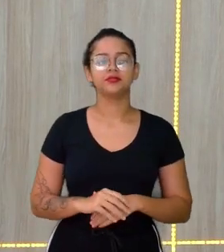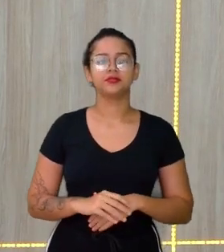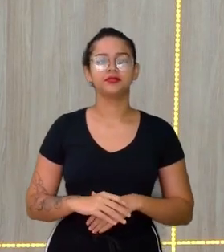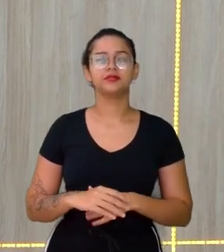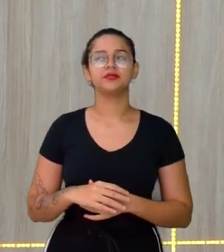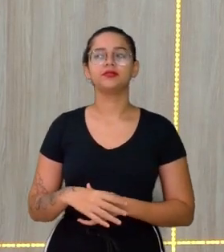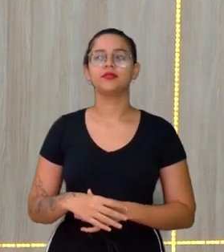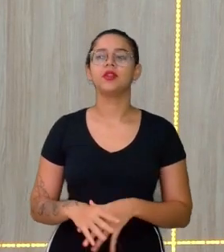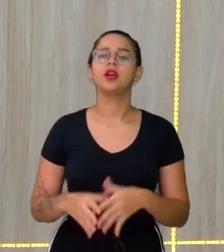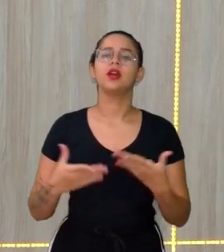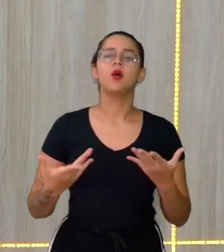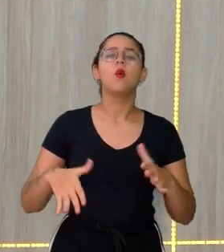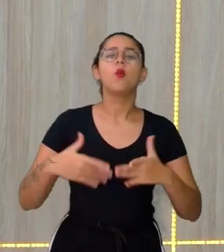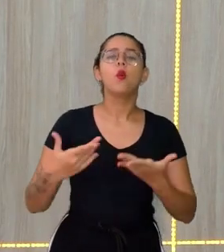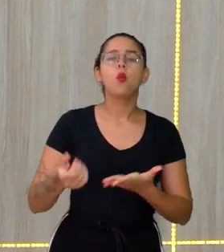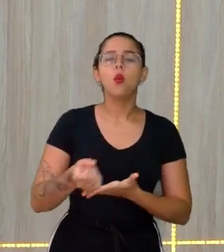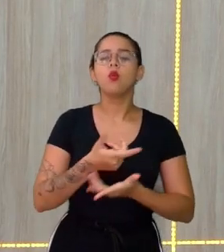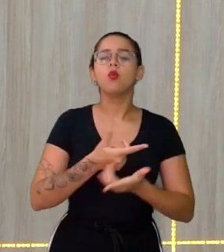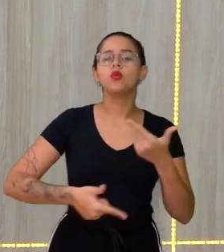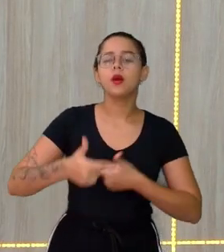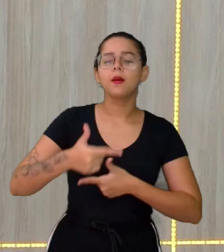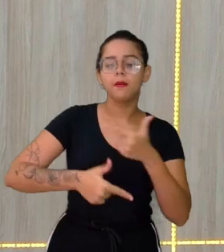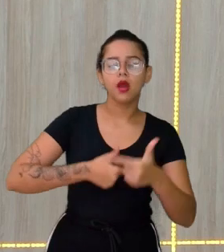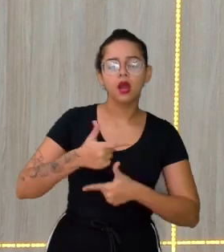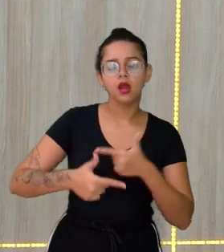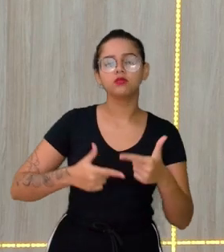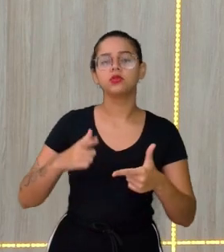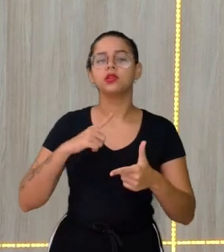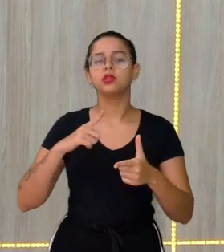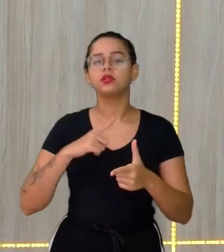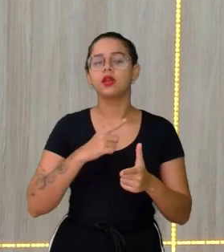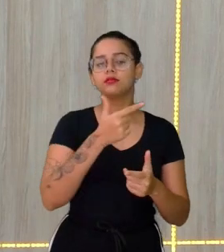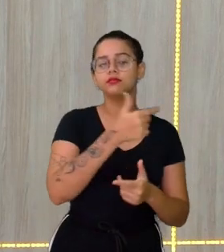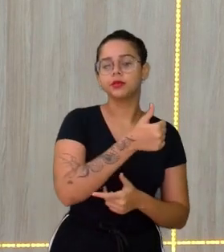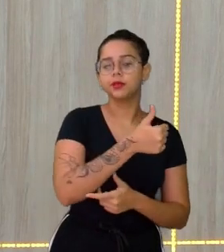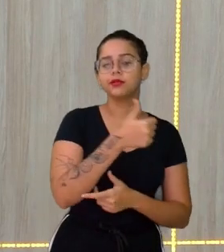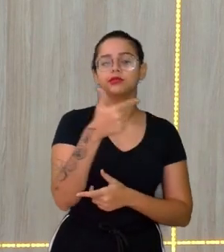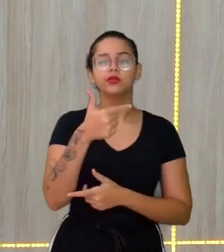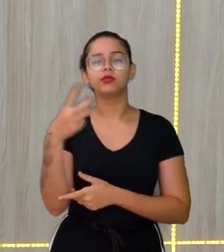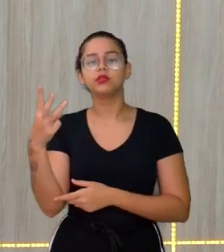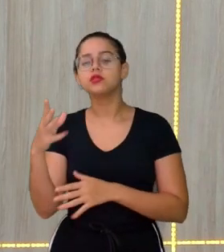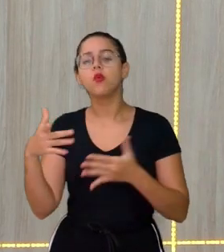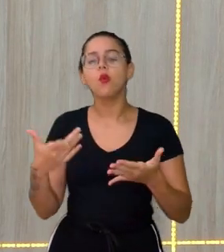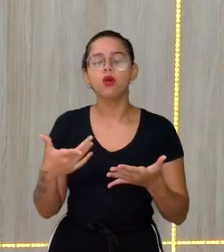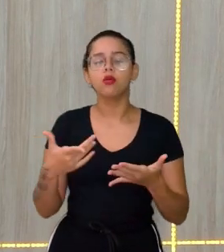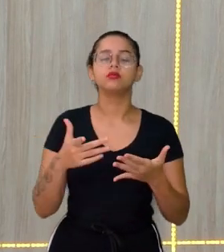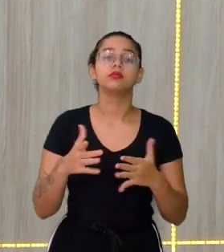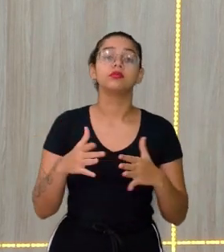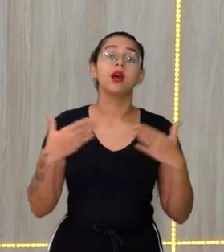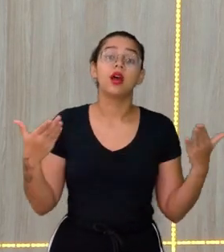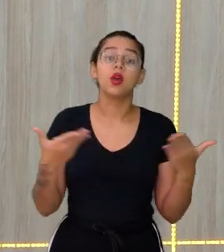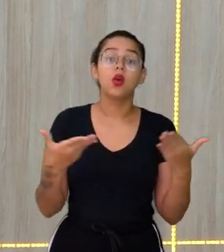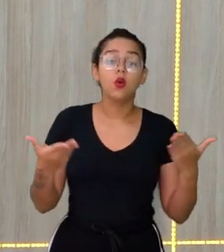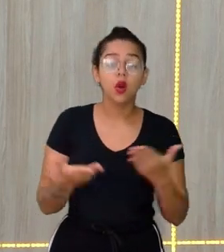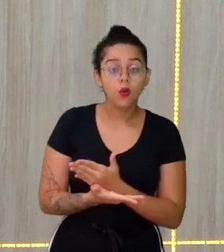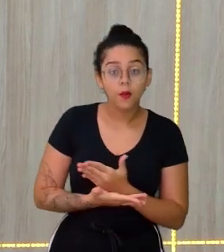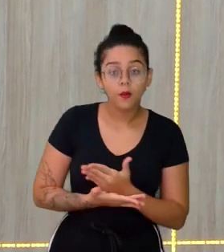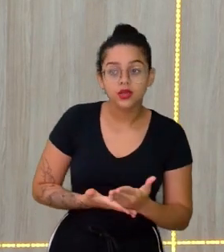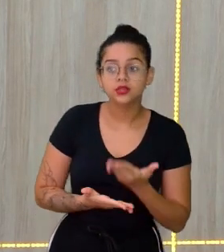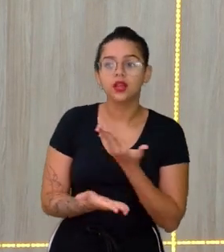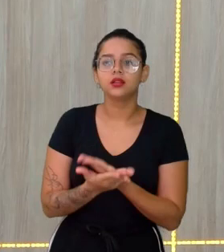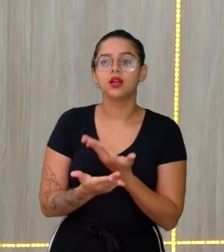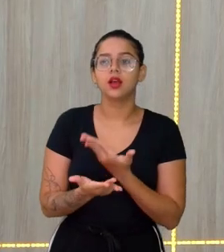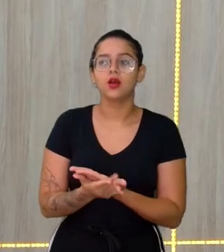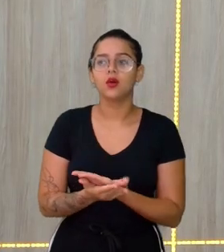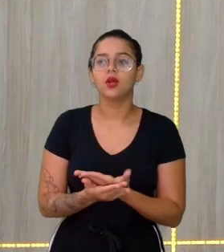E quais as atividades estão envolvidas Dentro de cada setor E aí a gente já vai iniciar A nossa aula